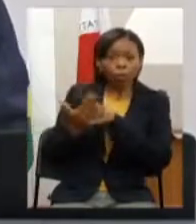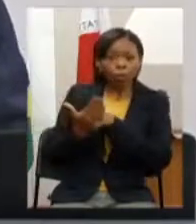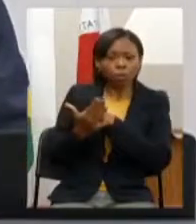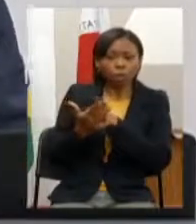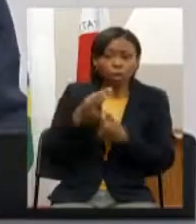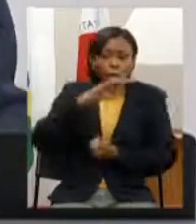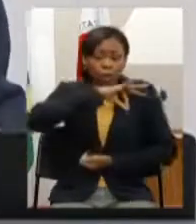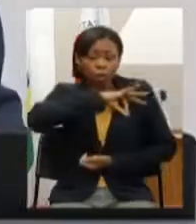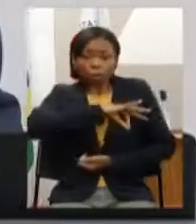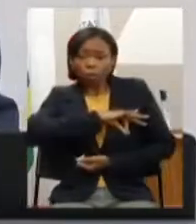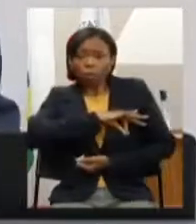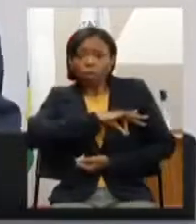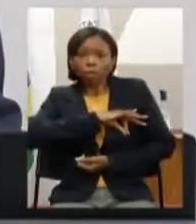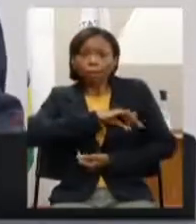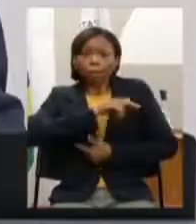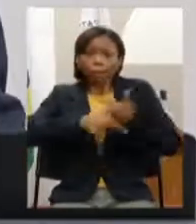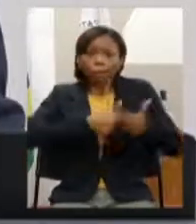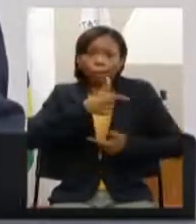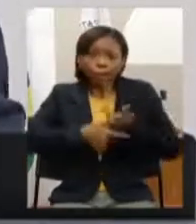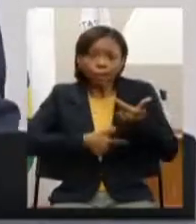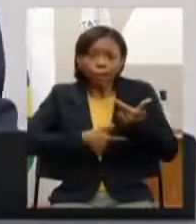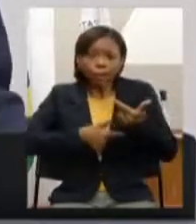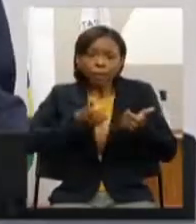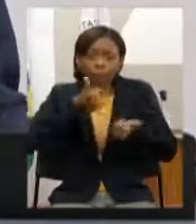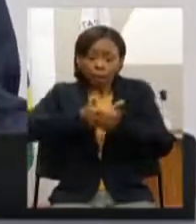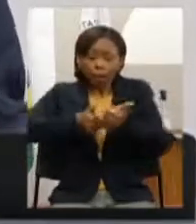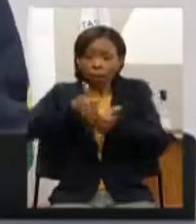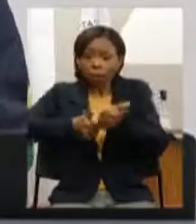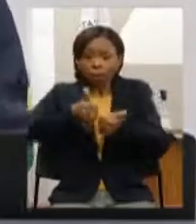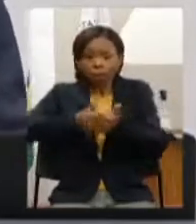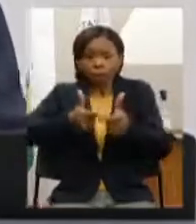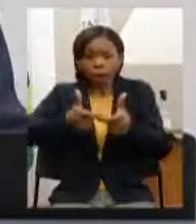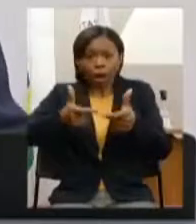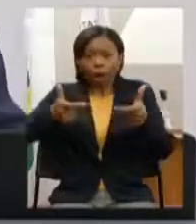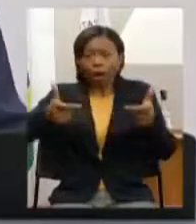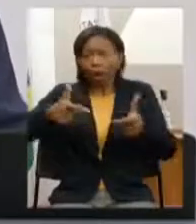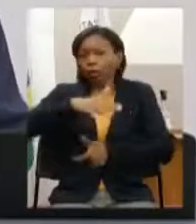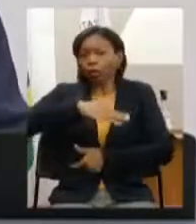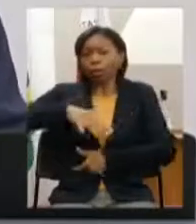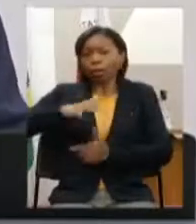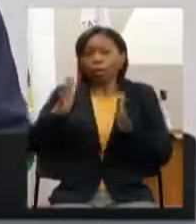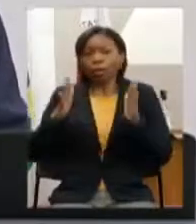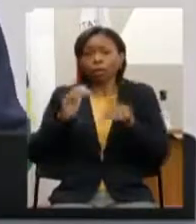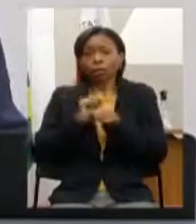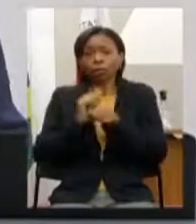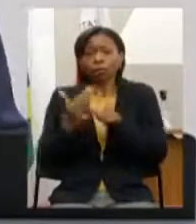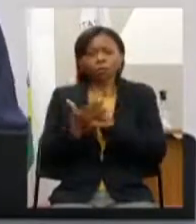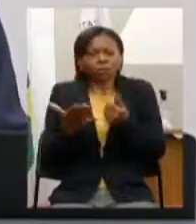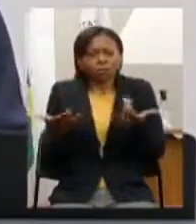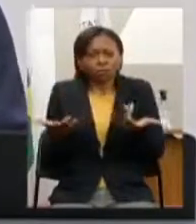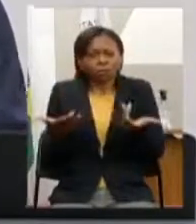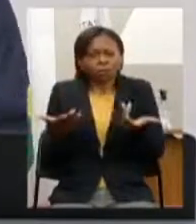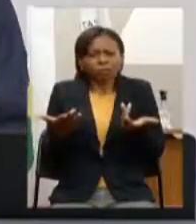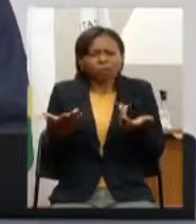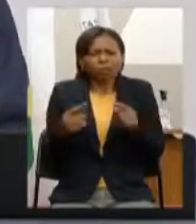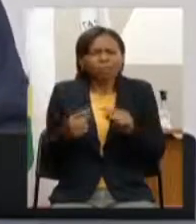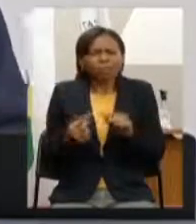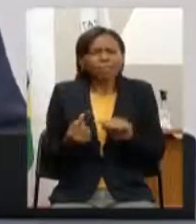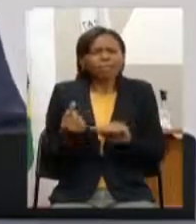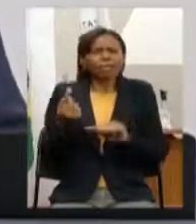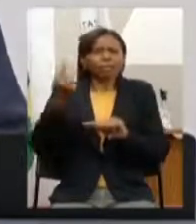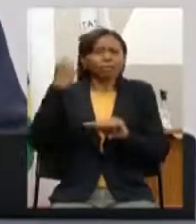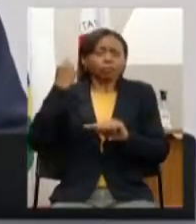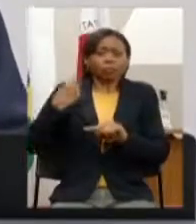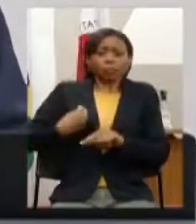a participação popular ela contribui inclusive sem saber que iria ter a pandemia a combater a pandemia a enfrentar a